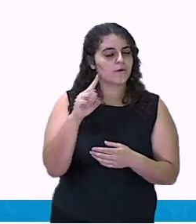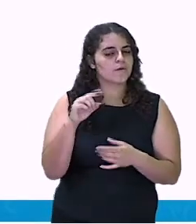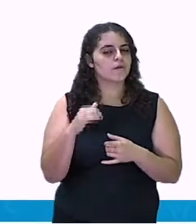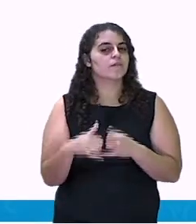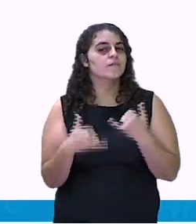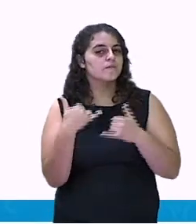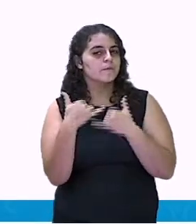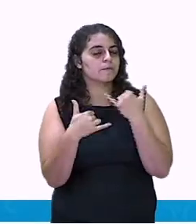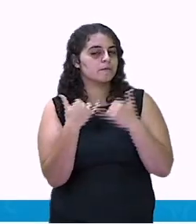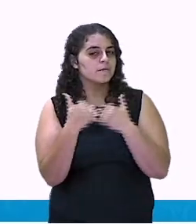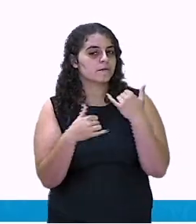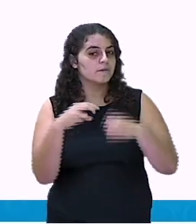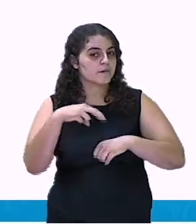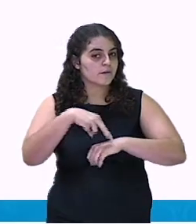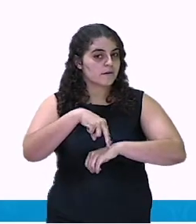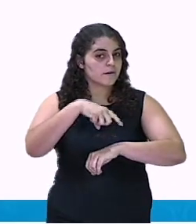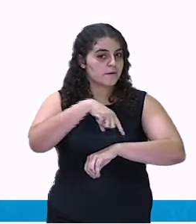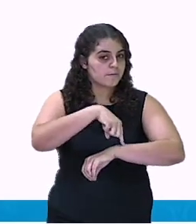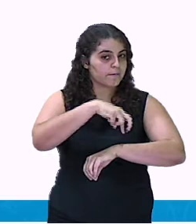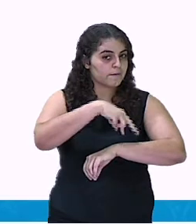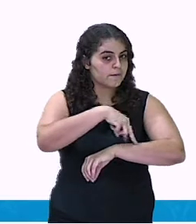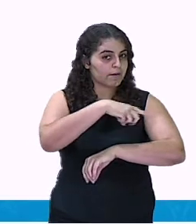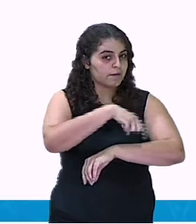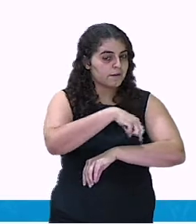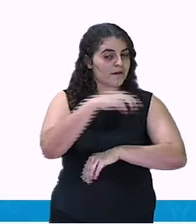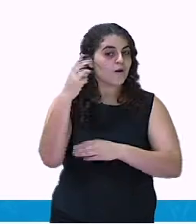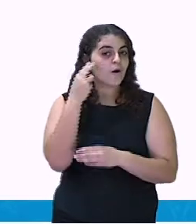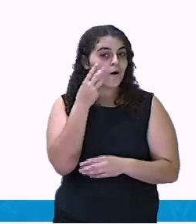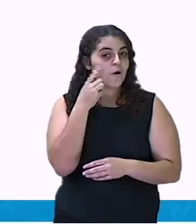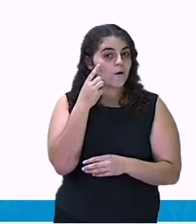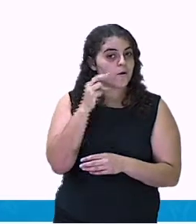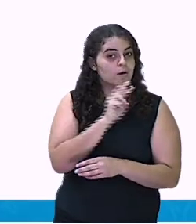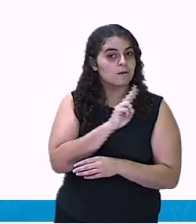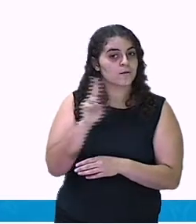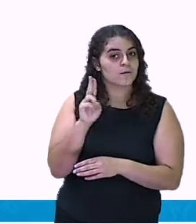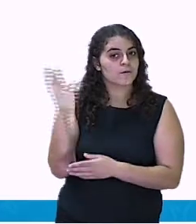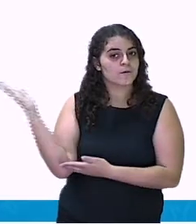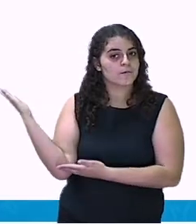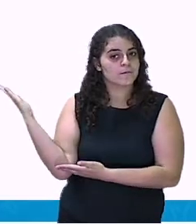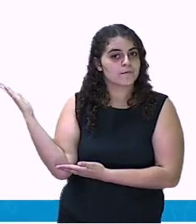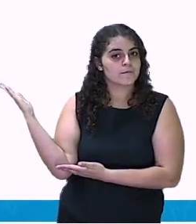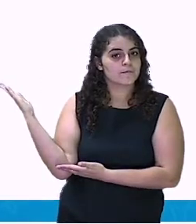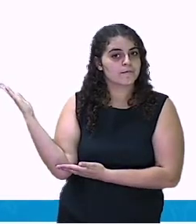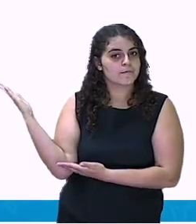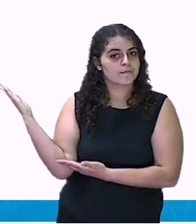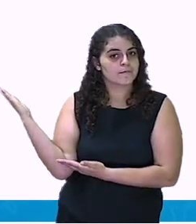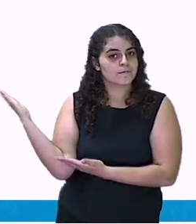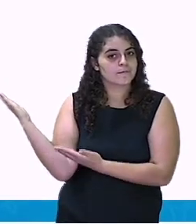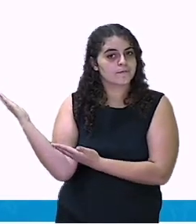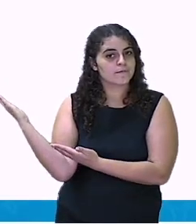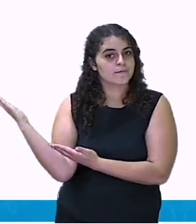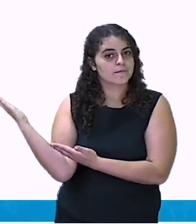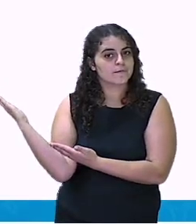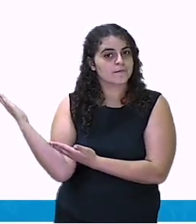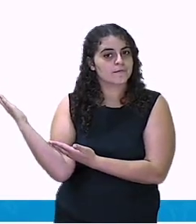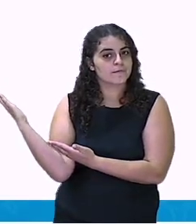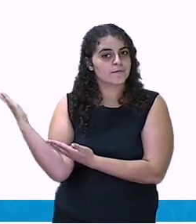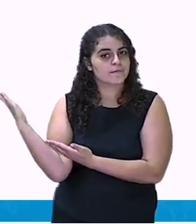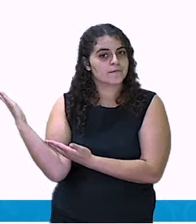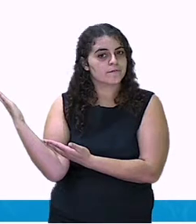amarelinha. O Daniel, esse é o Daniel. Daniel Moraes Silva